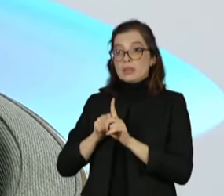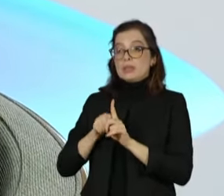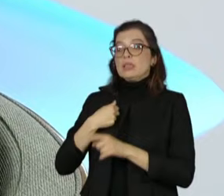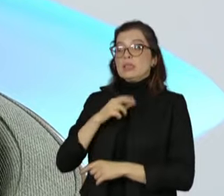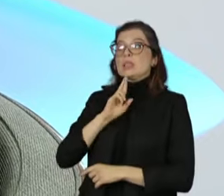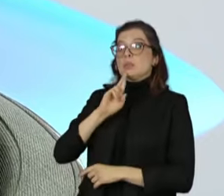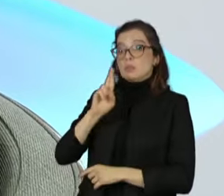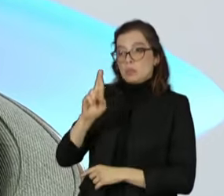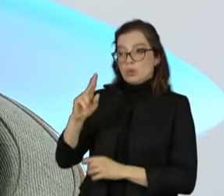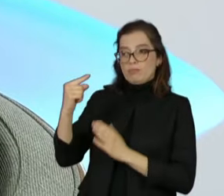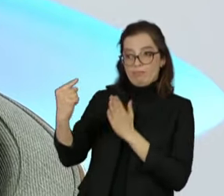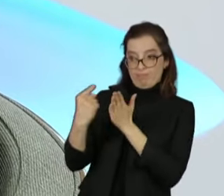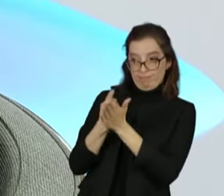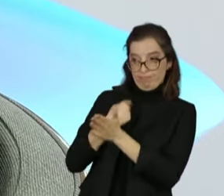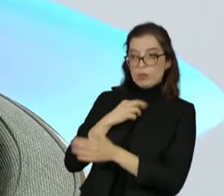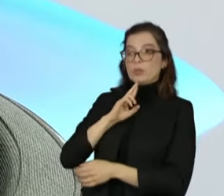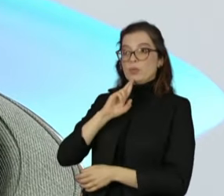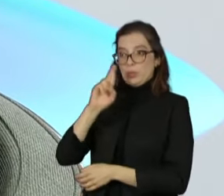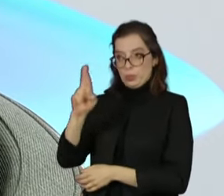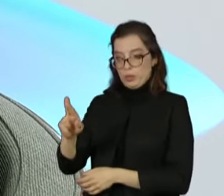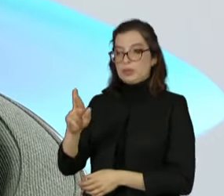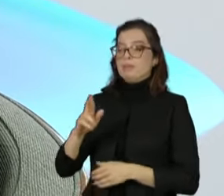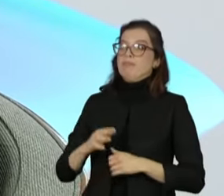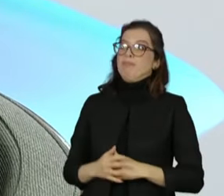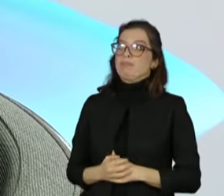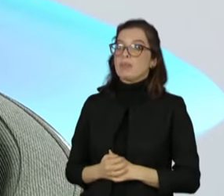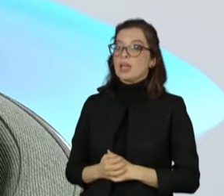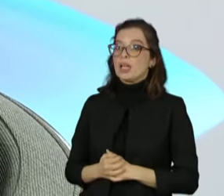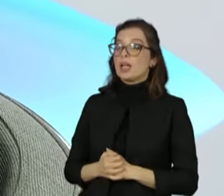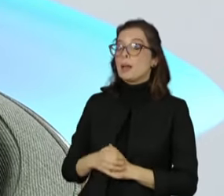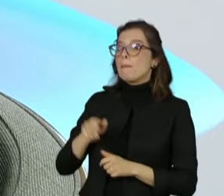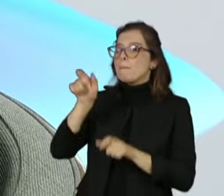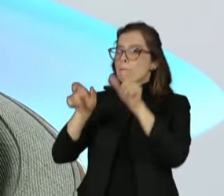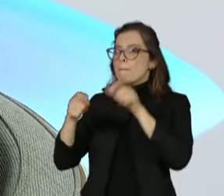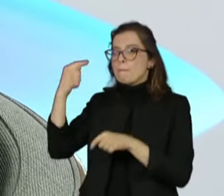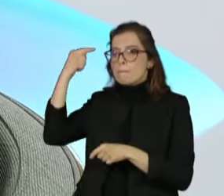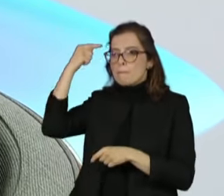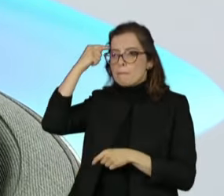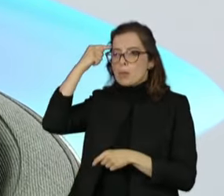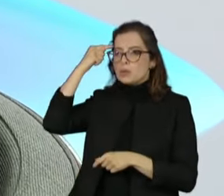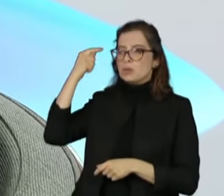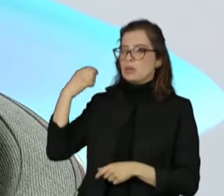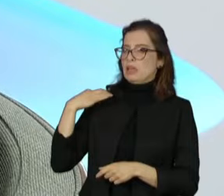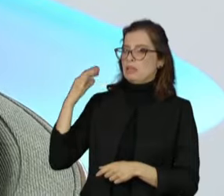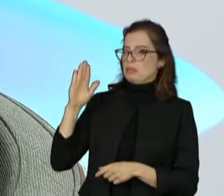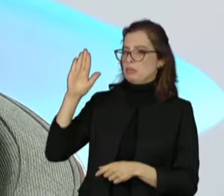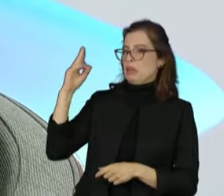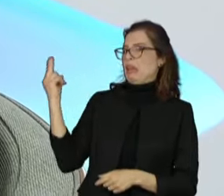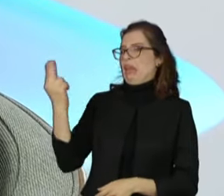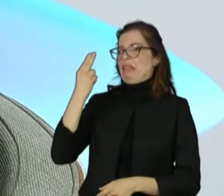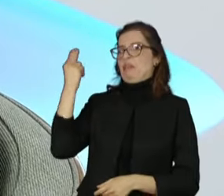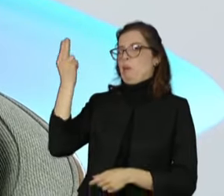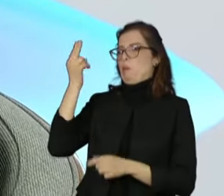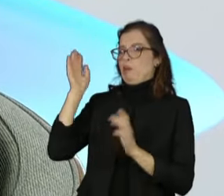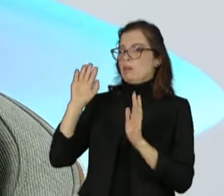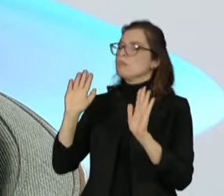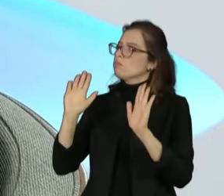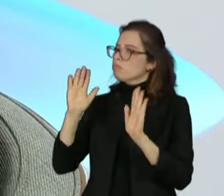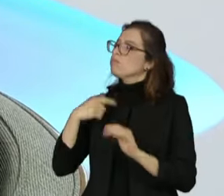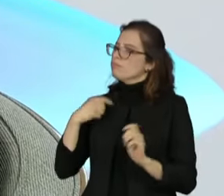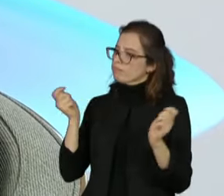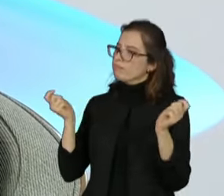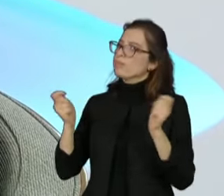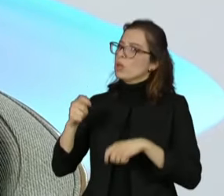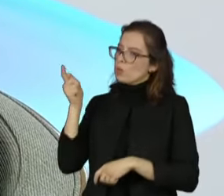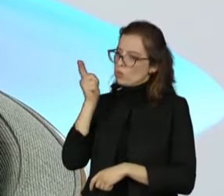Do final do ano passado para esse ano, questionaram, diziam que eu não virava o ano candidata. Virei deixando para trás uma série de candidatos da